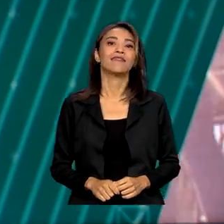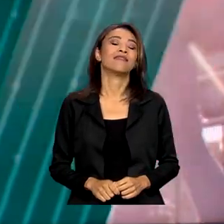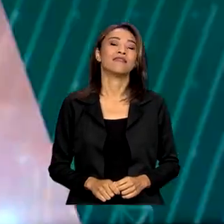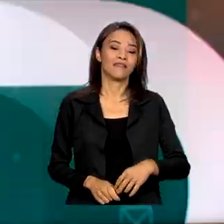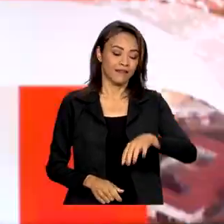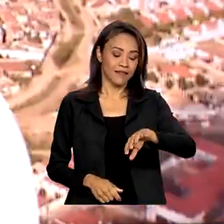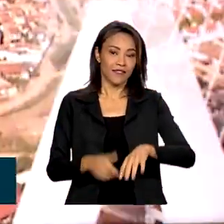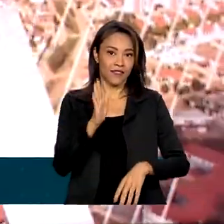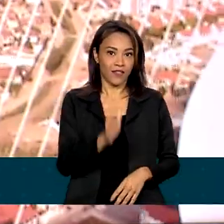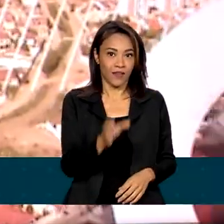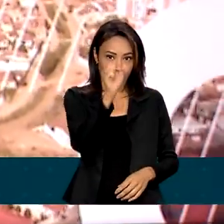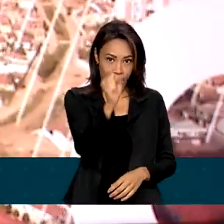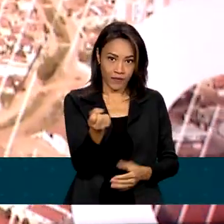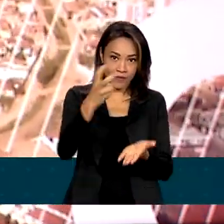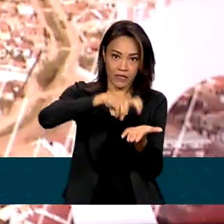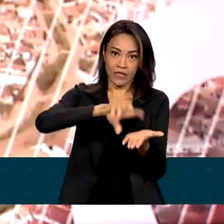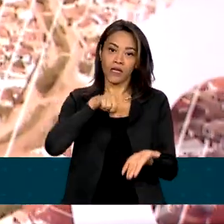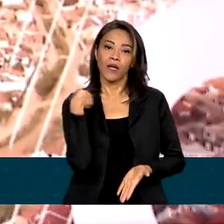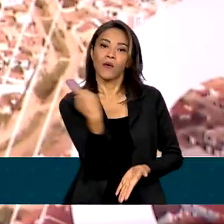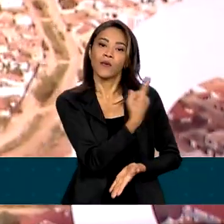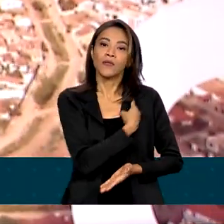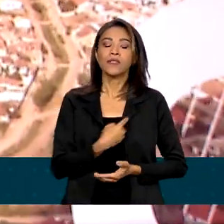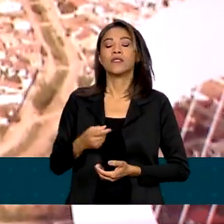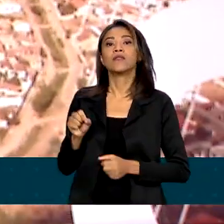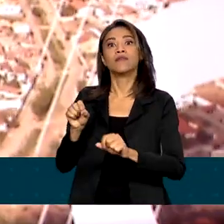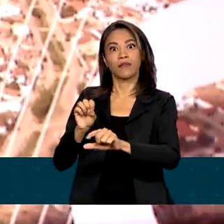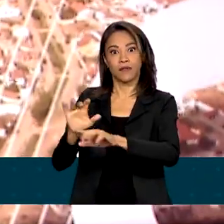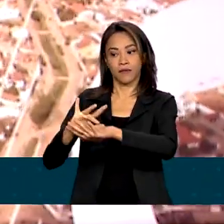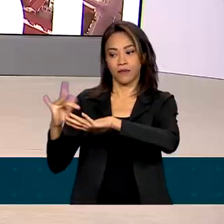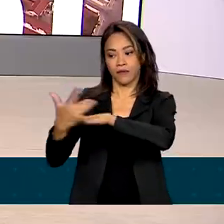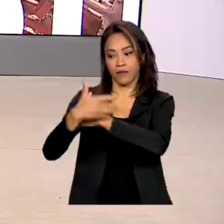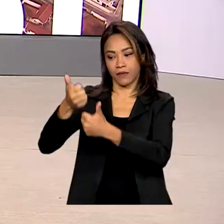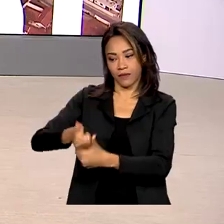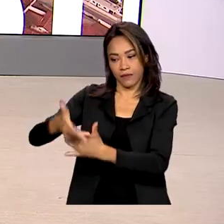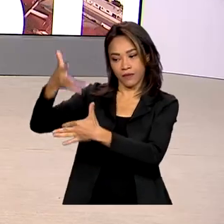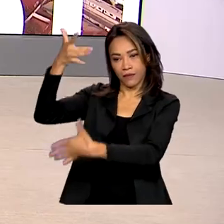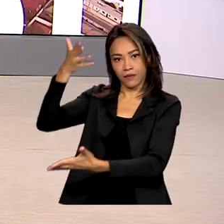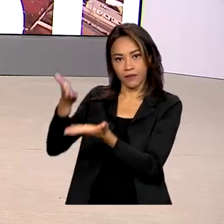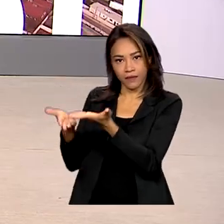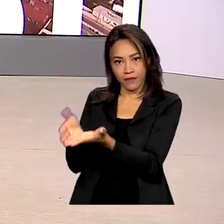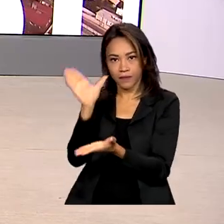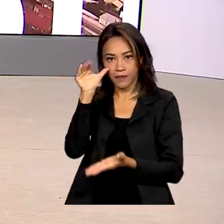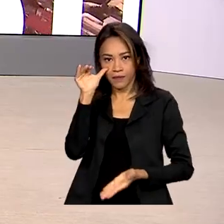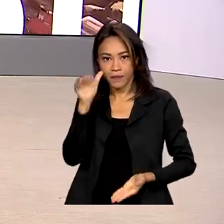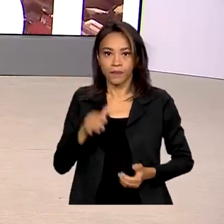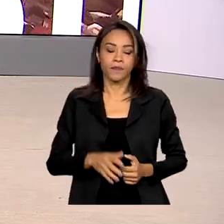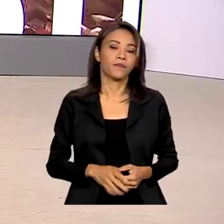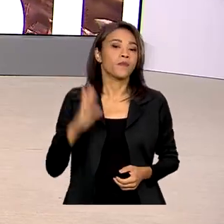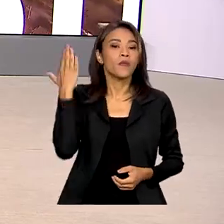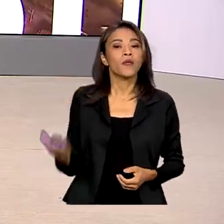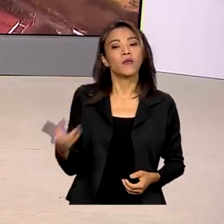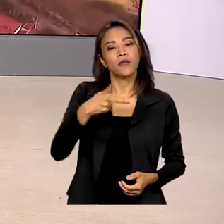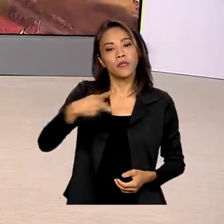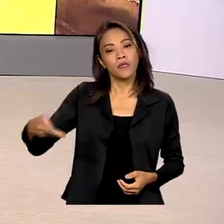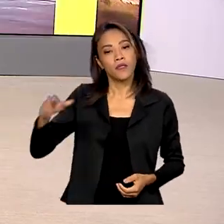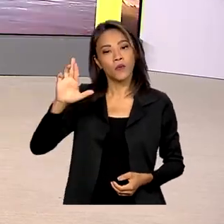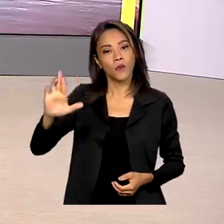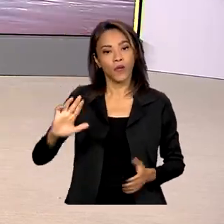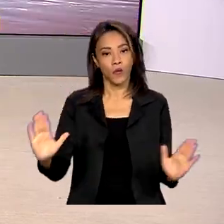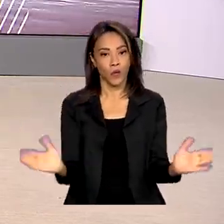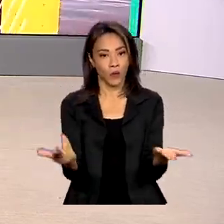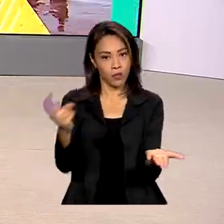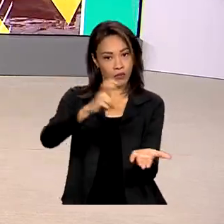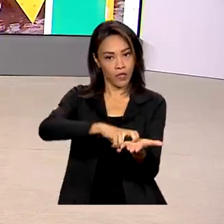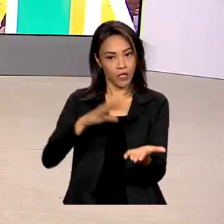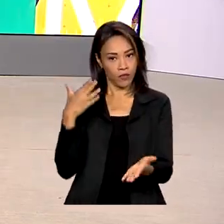Oito horas da manhã, estamos ao vivo também pelas redes sociais. O presidente Lula desembarca agora pela manhã em